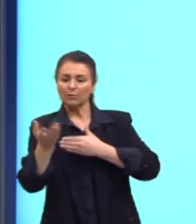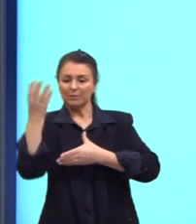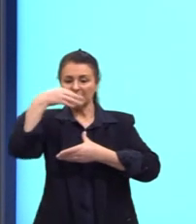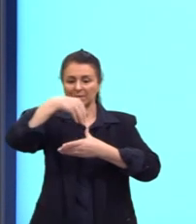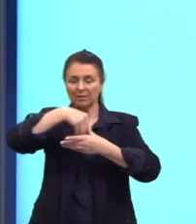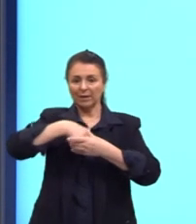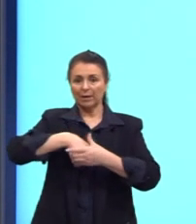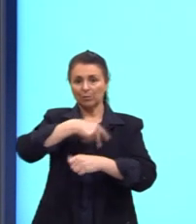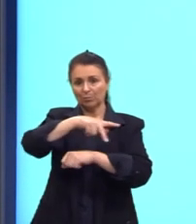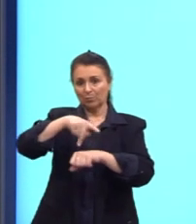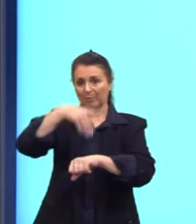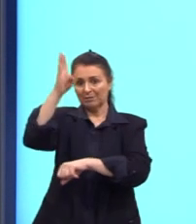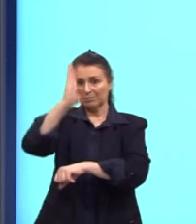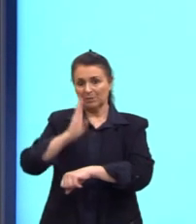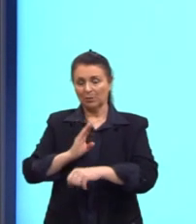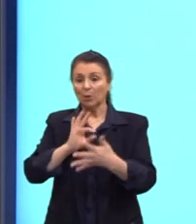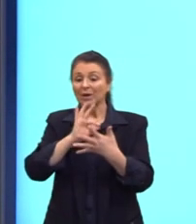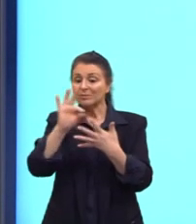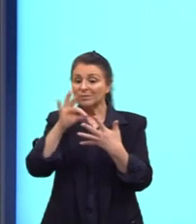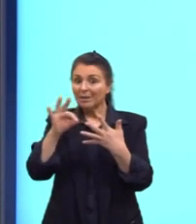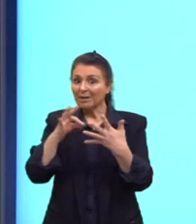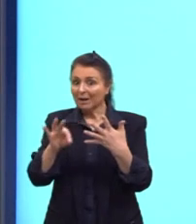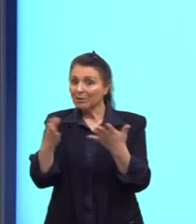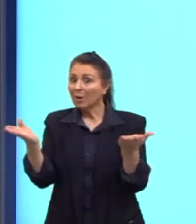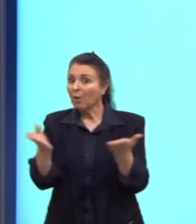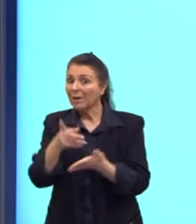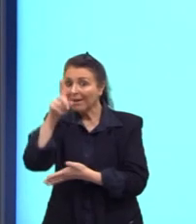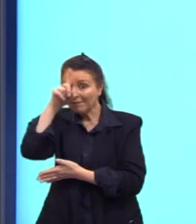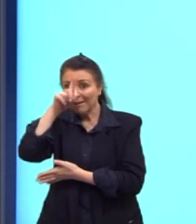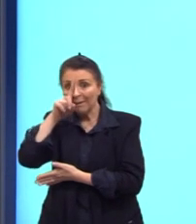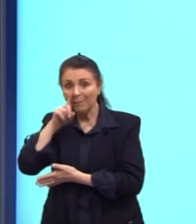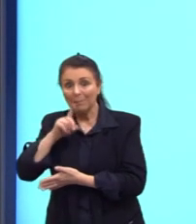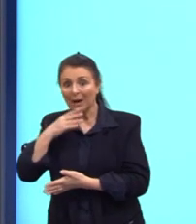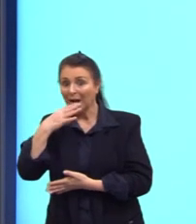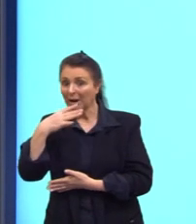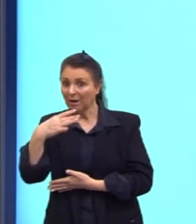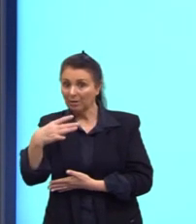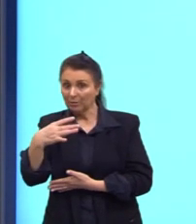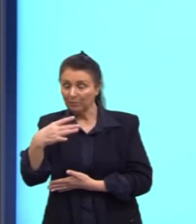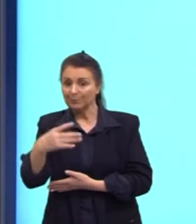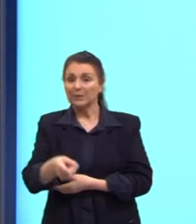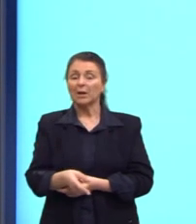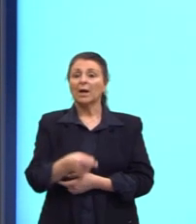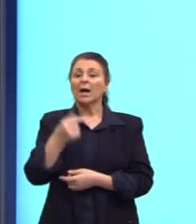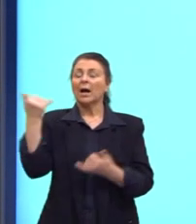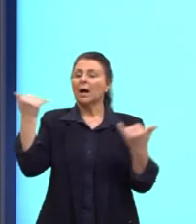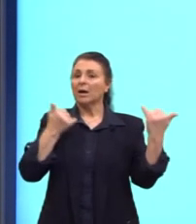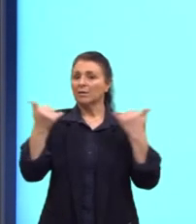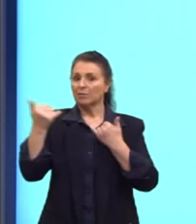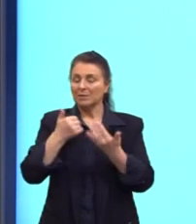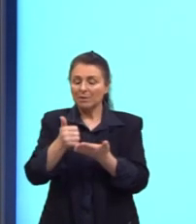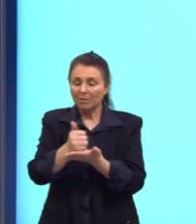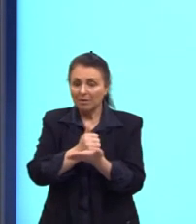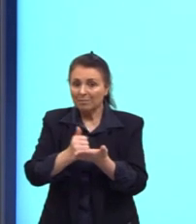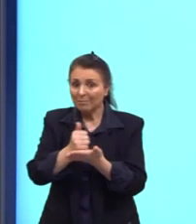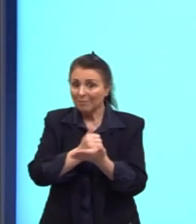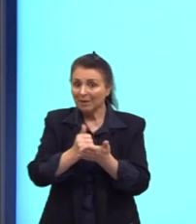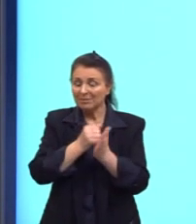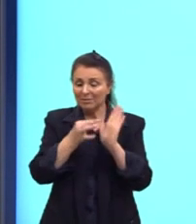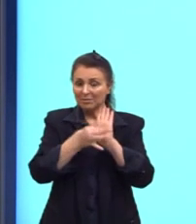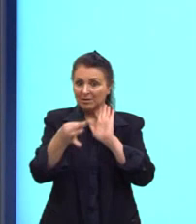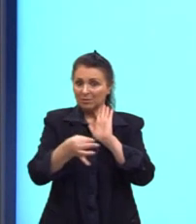do país. Destacado em amarelo, por quê? Essa informação, base de argumentação,